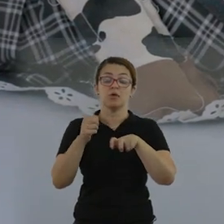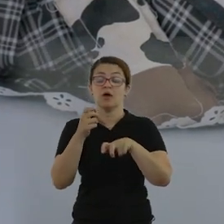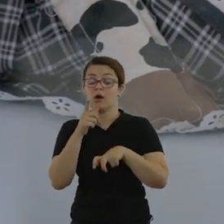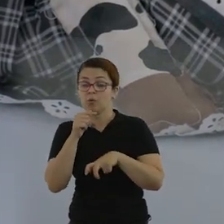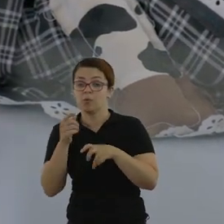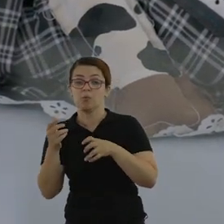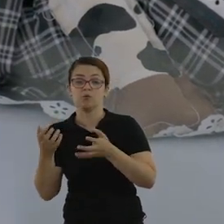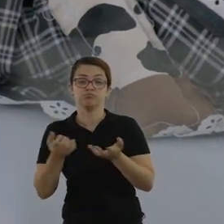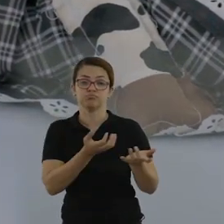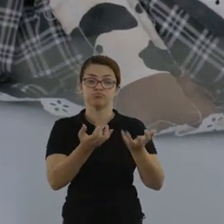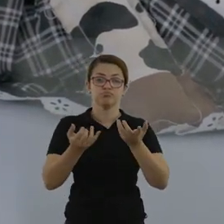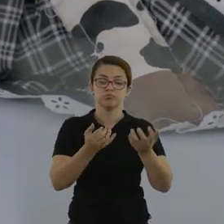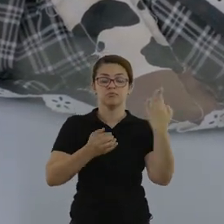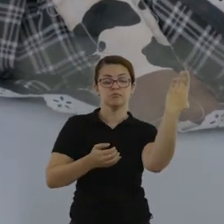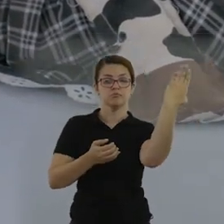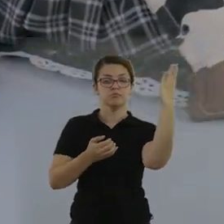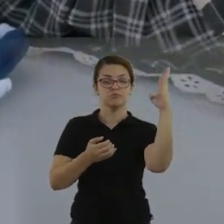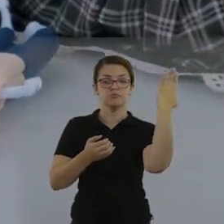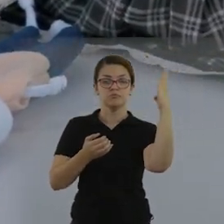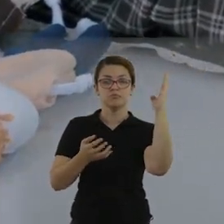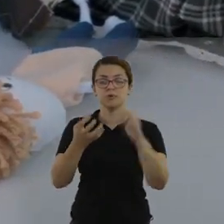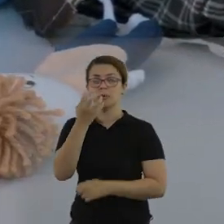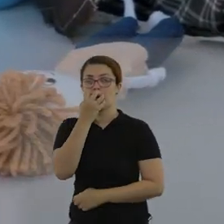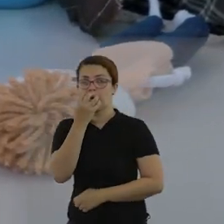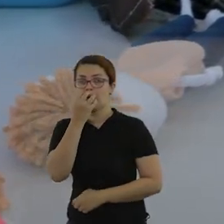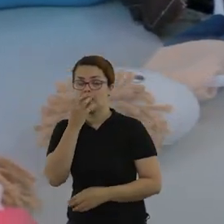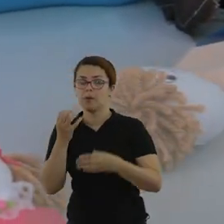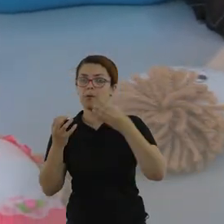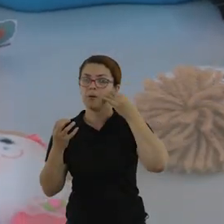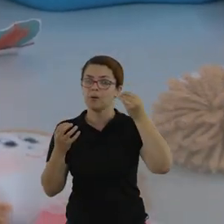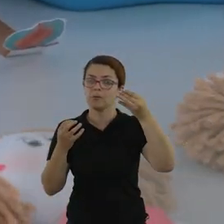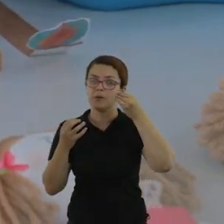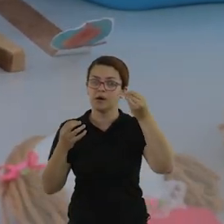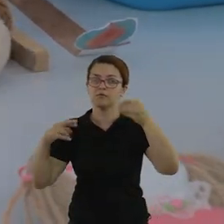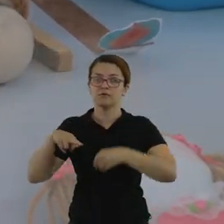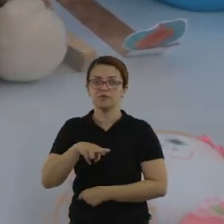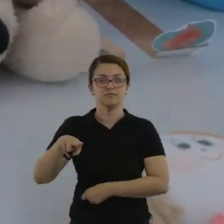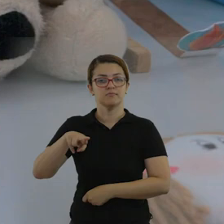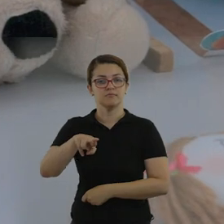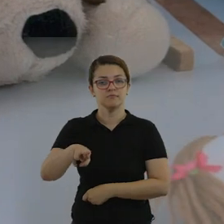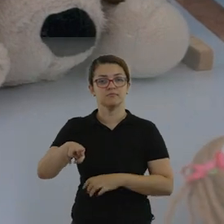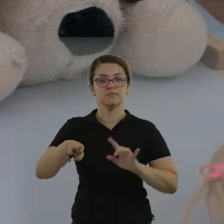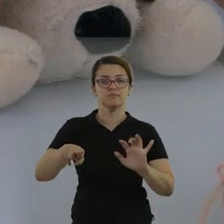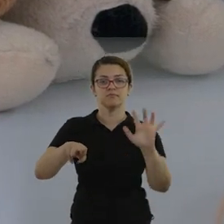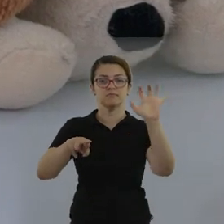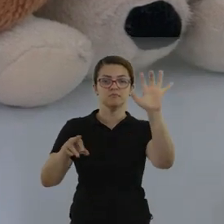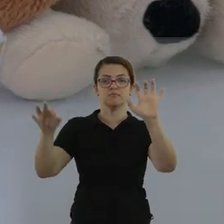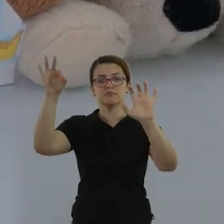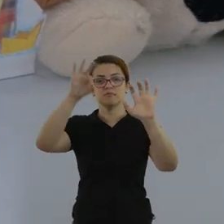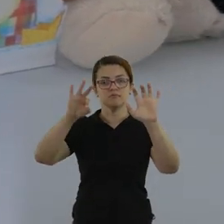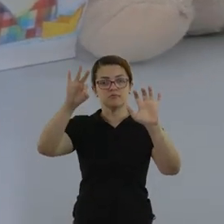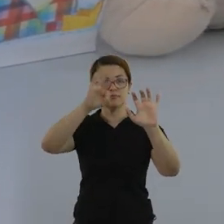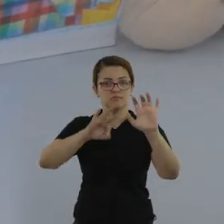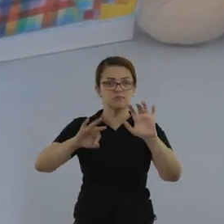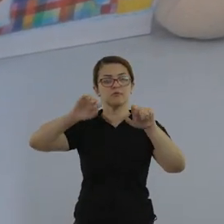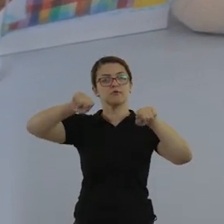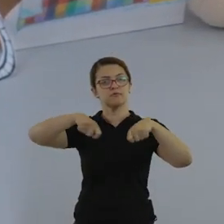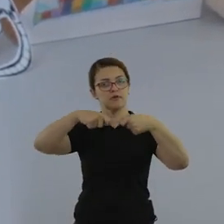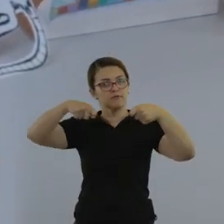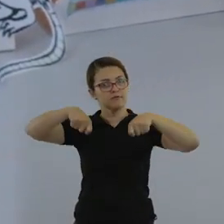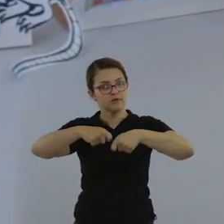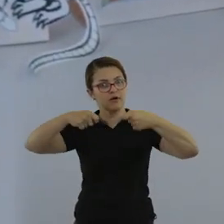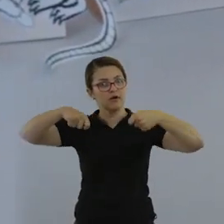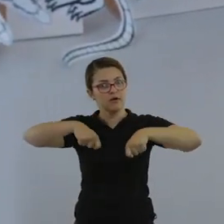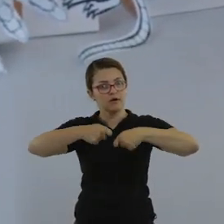fogo no fogo, o fogo no fogo, pão, fogo cachorro, o cachorro no gato, gato no rato, rato na